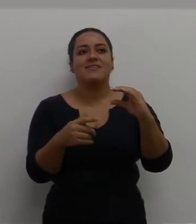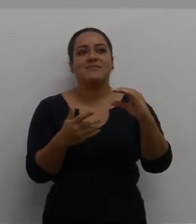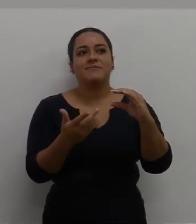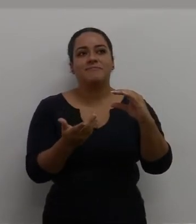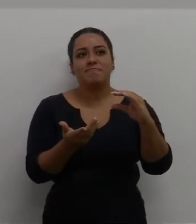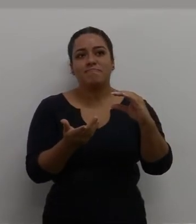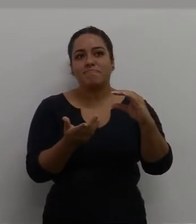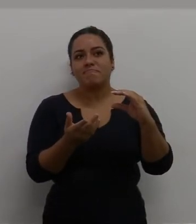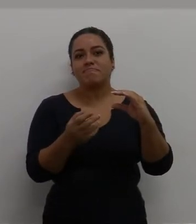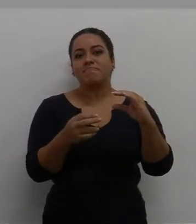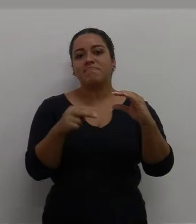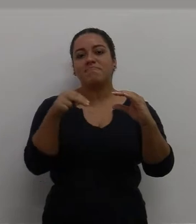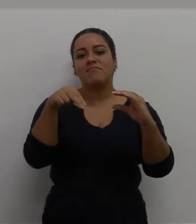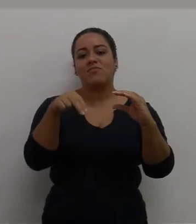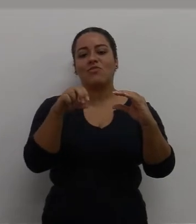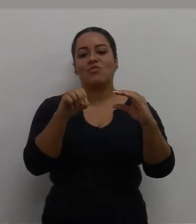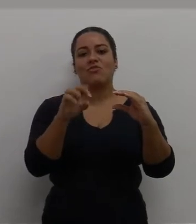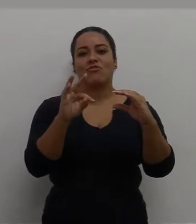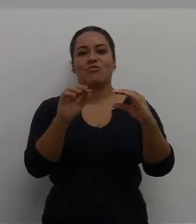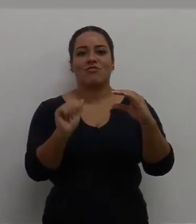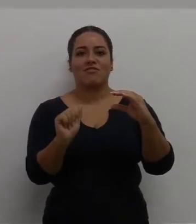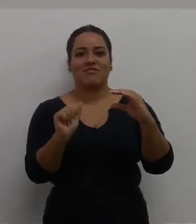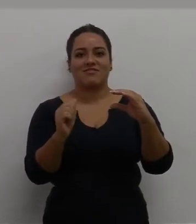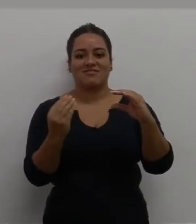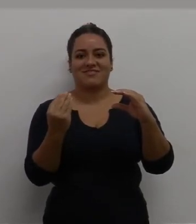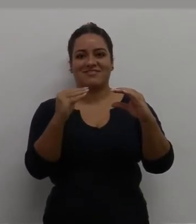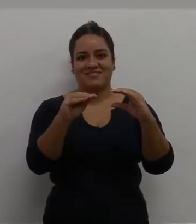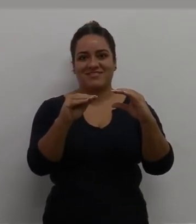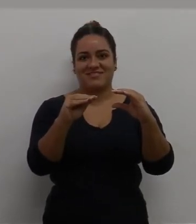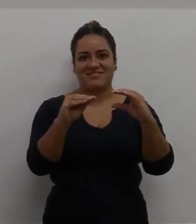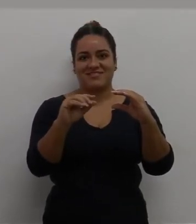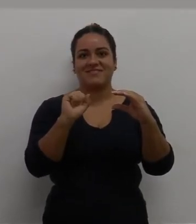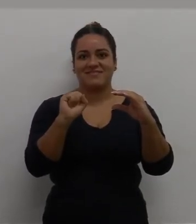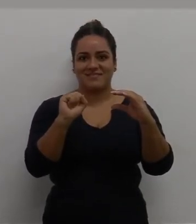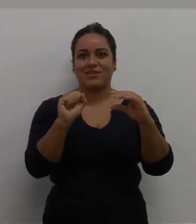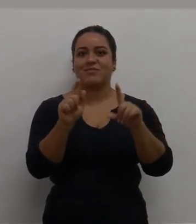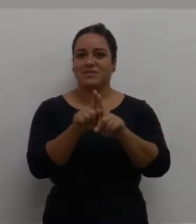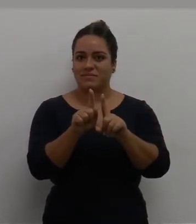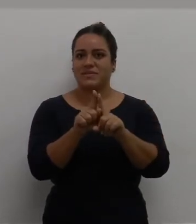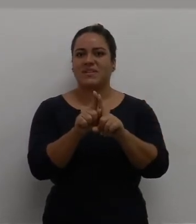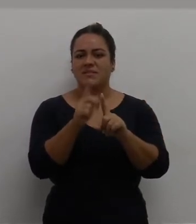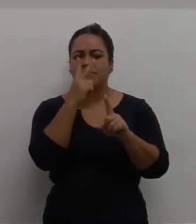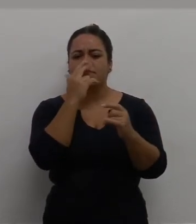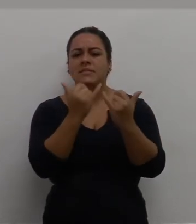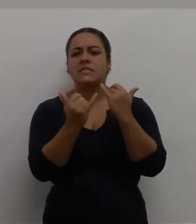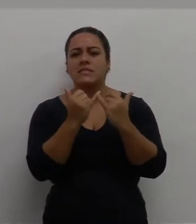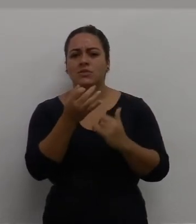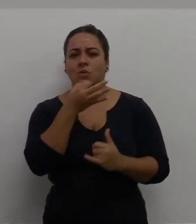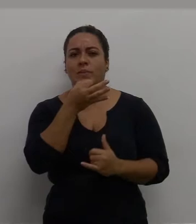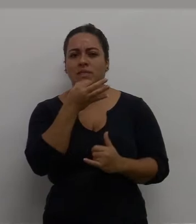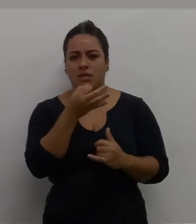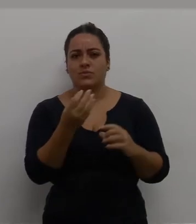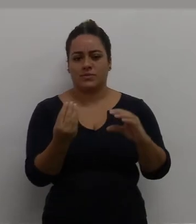uma nota, ó lá.